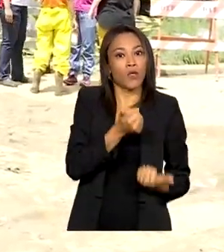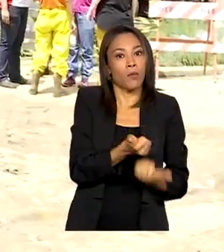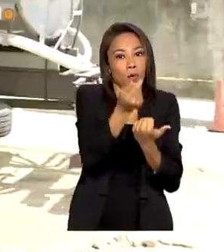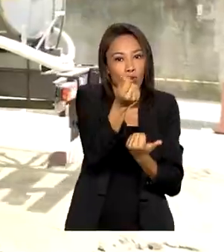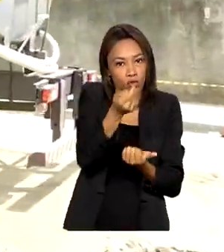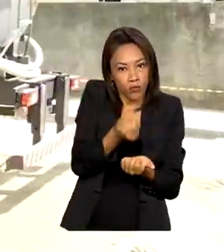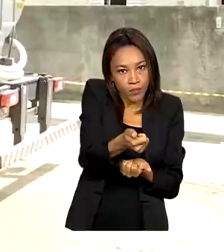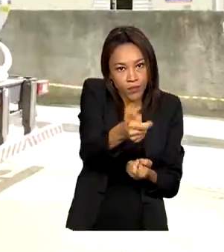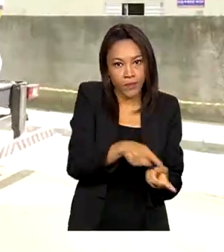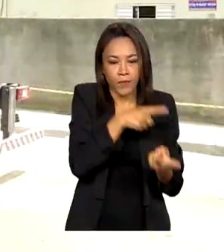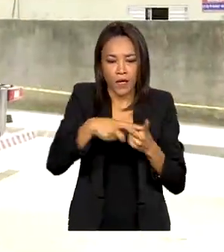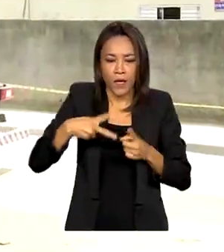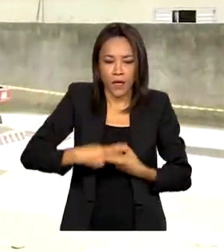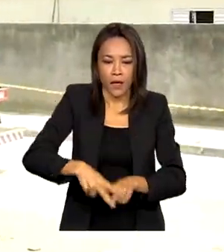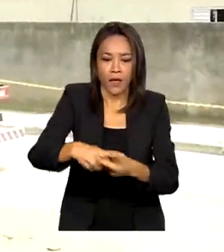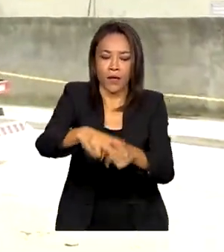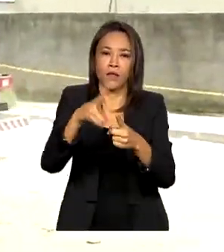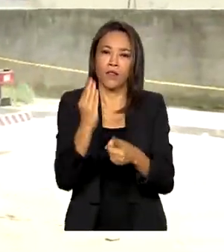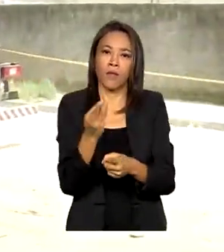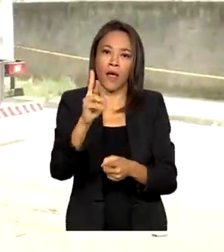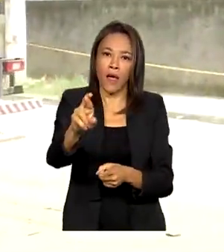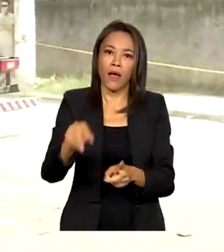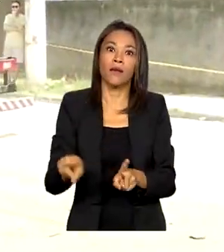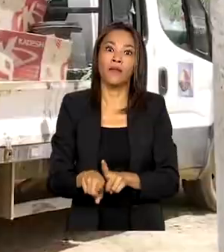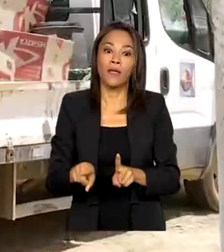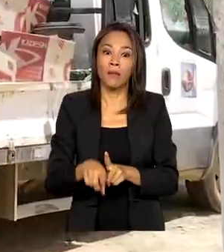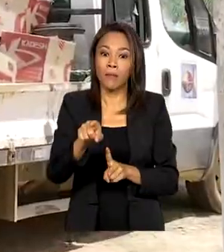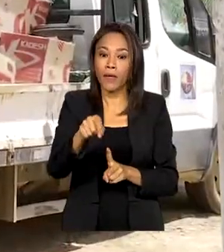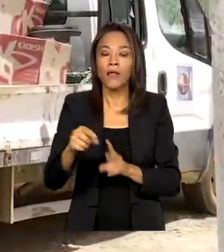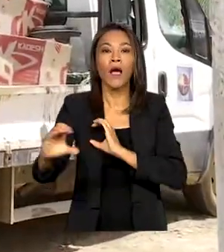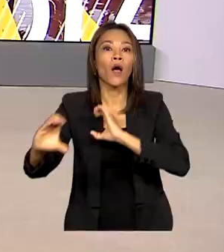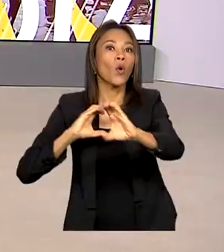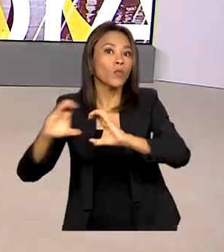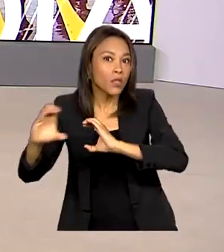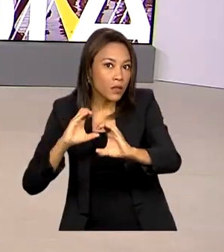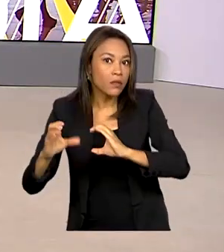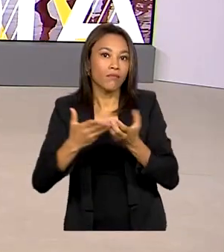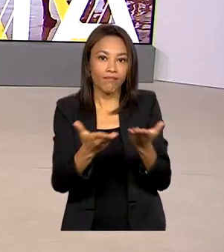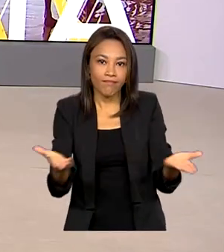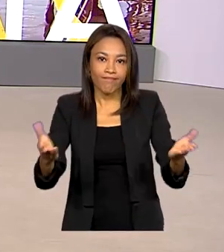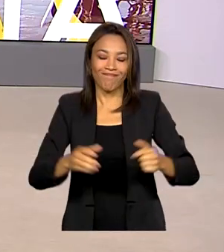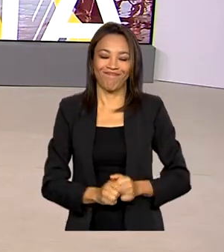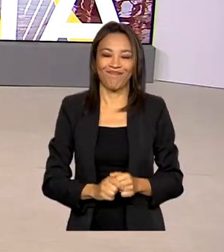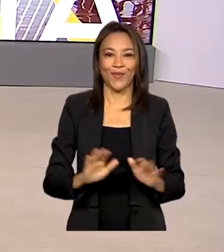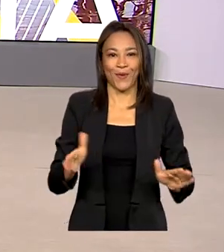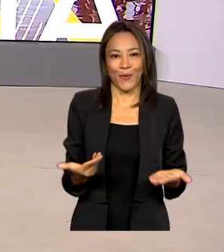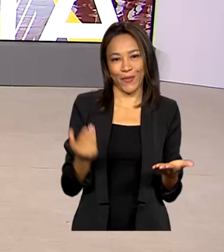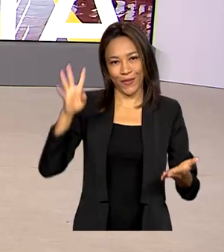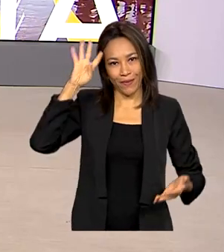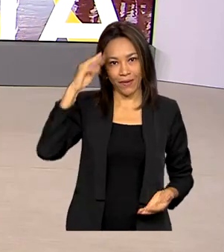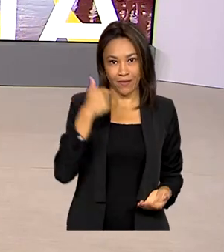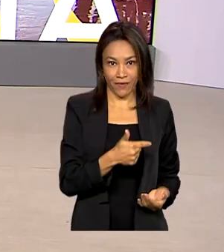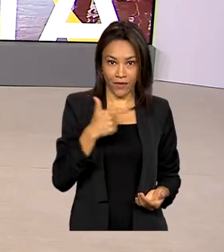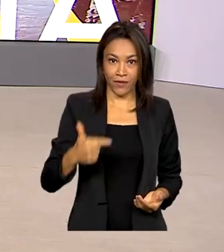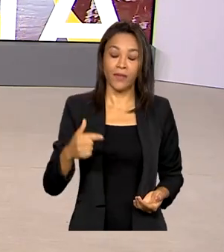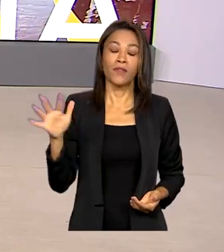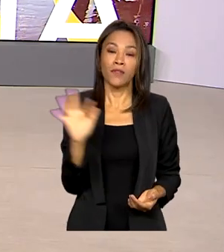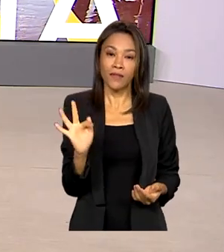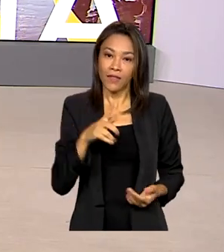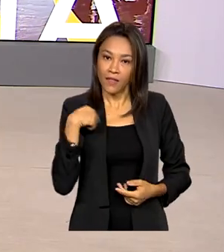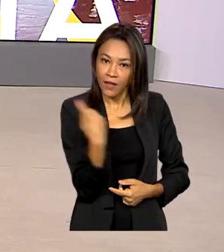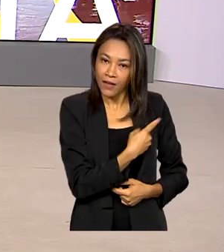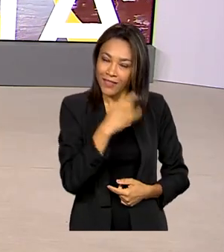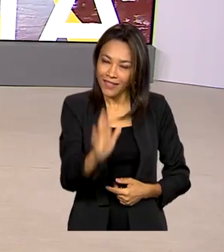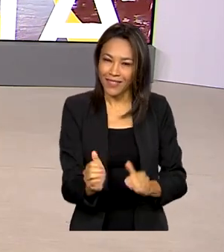recuperação de rodovias e restabelecimento da comunicação. Quarta-feira, 22 de fevereiro,